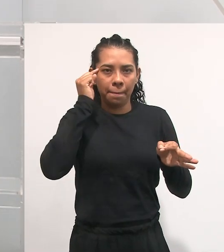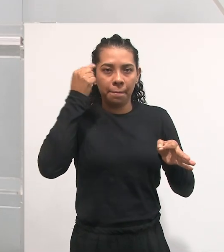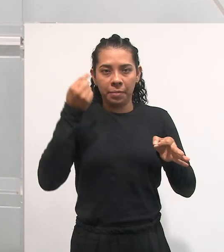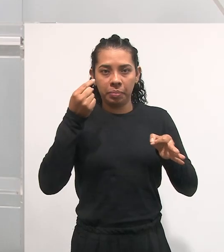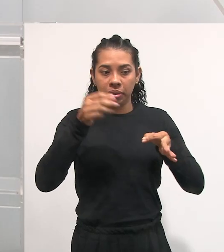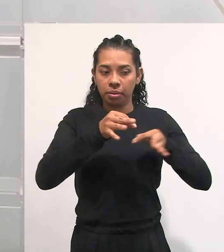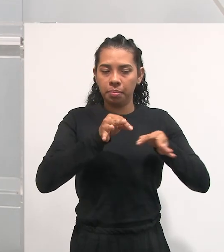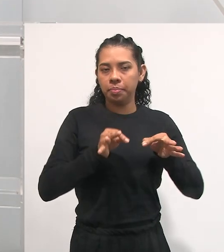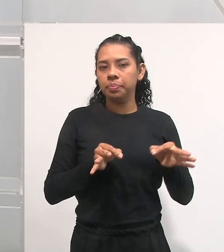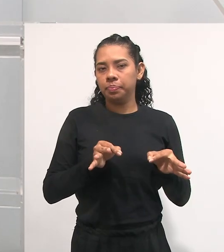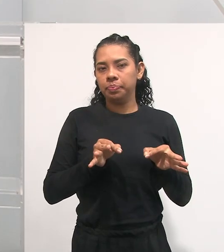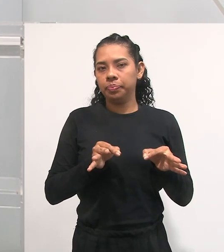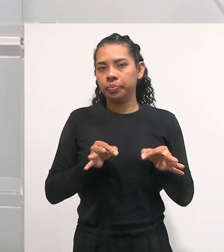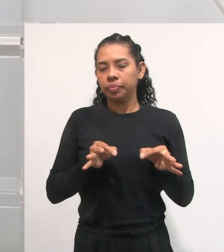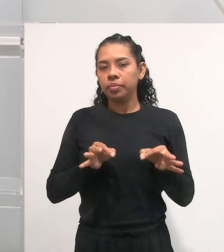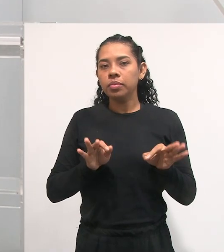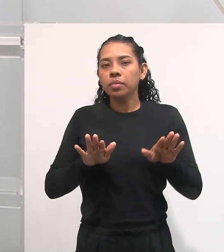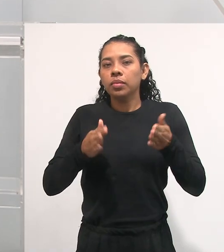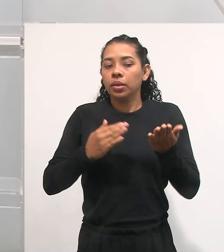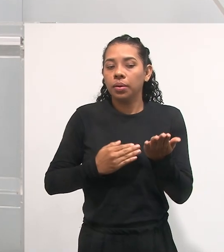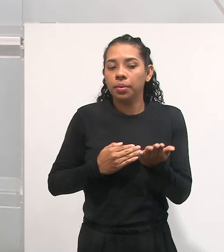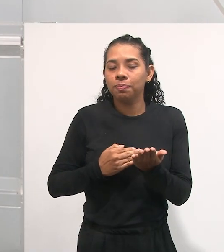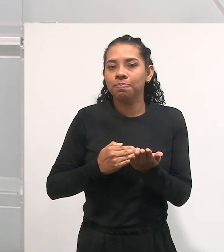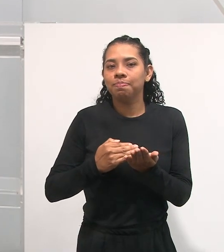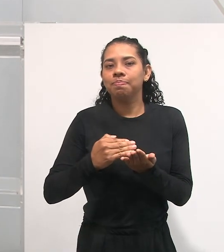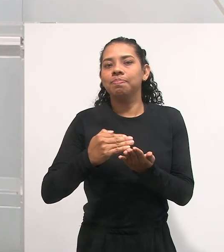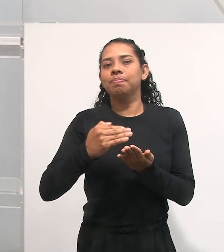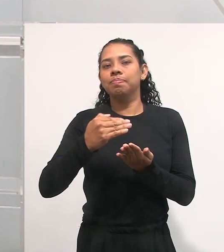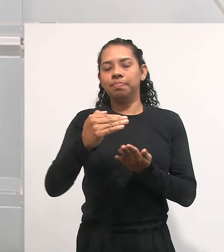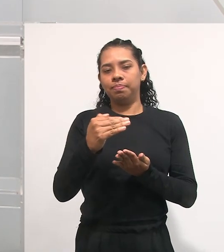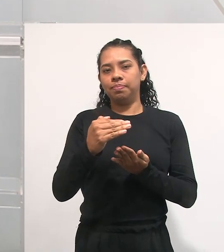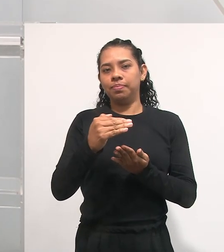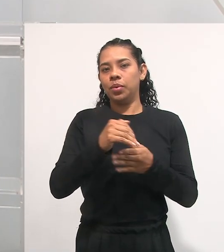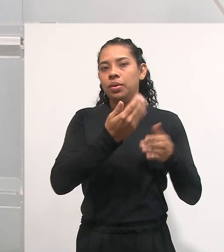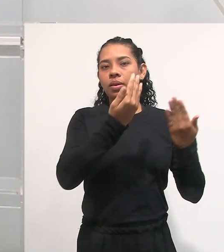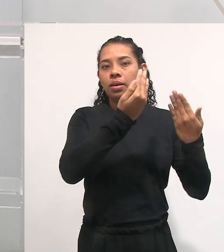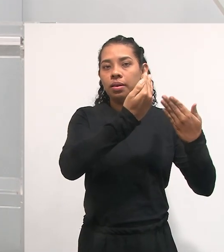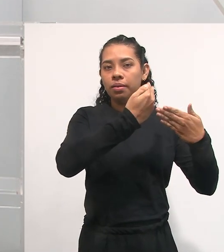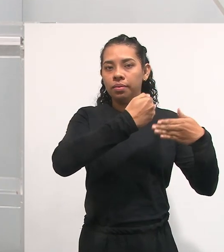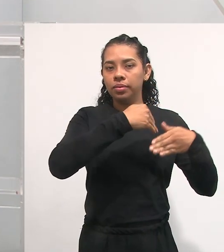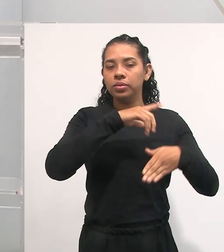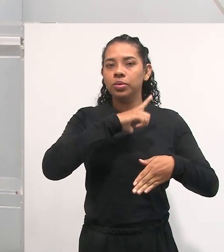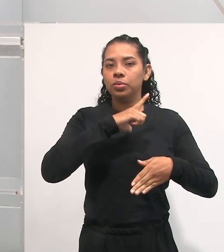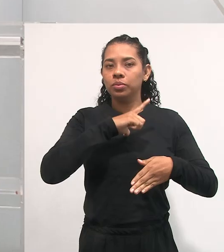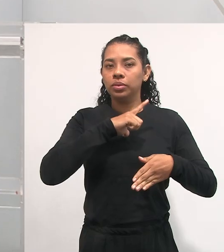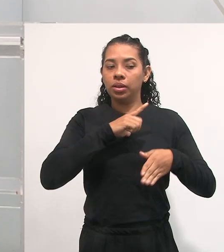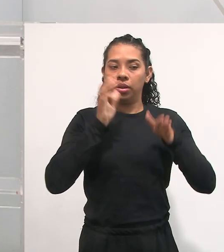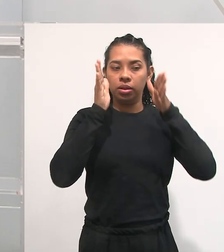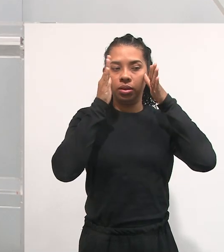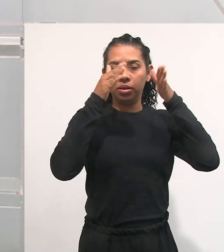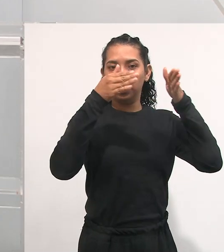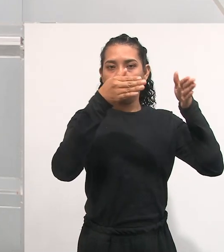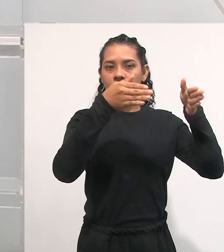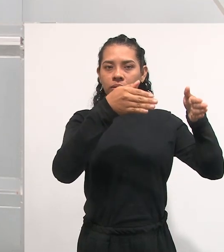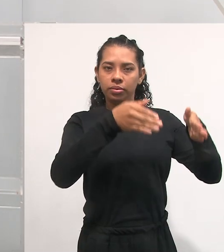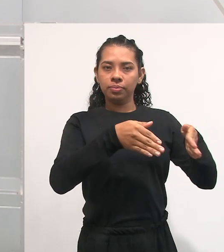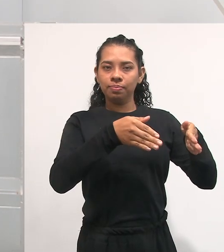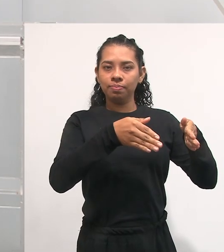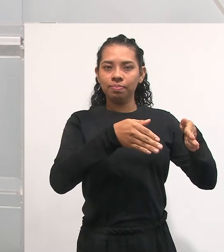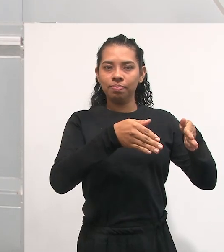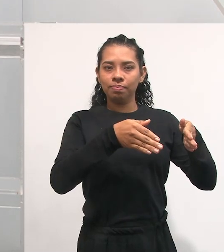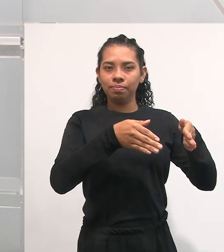positivismo. E nesse caminho, a avaliação tem objetivamente essa